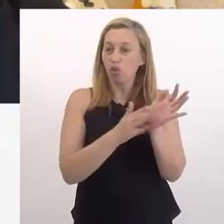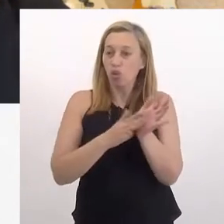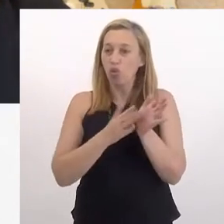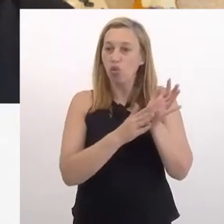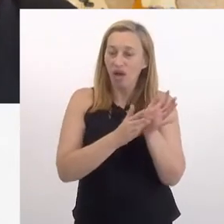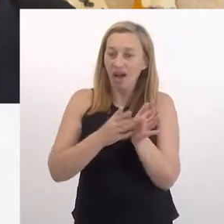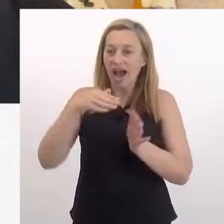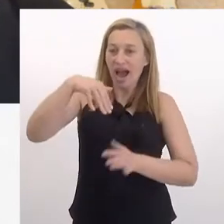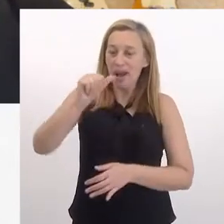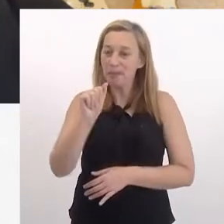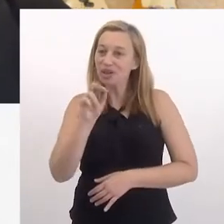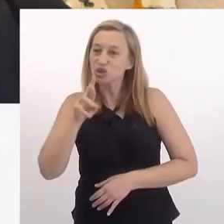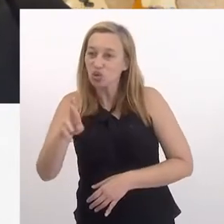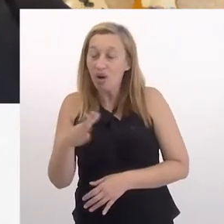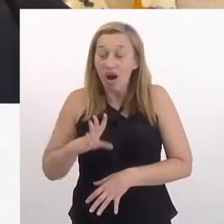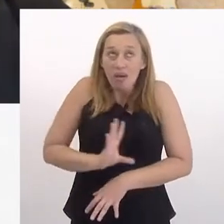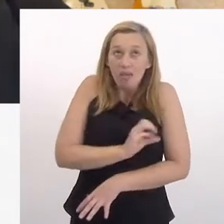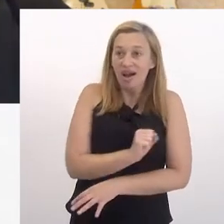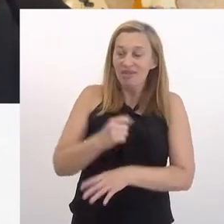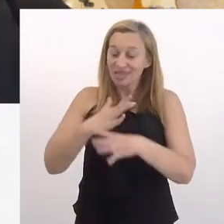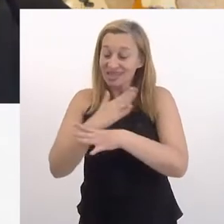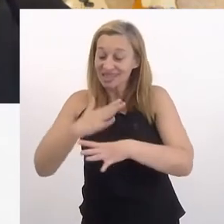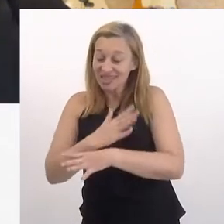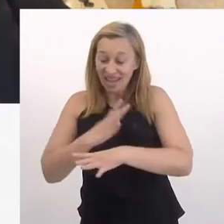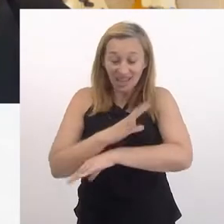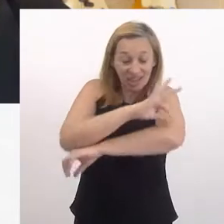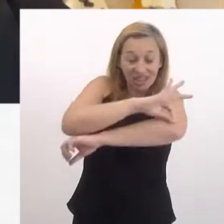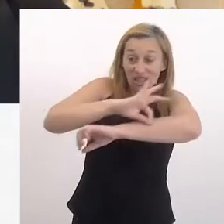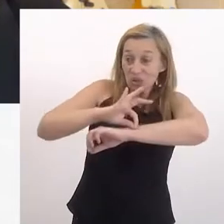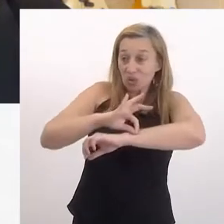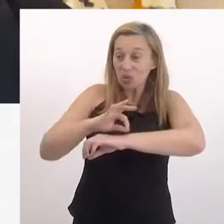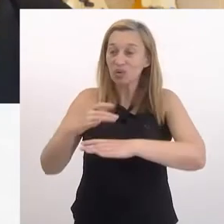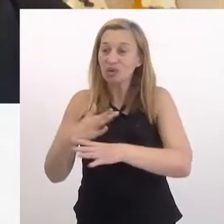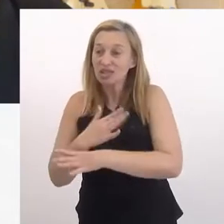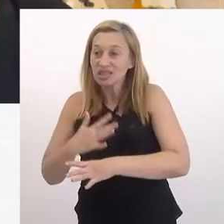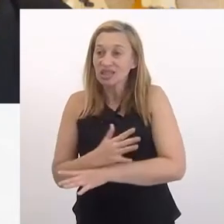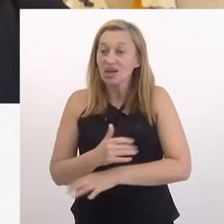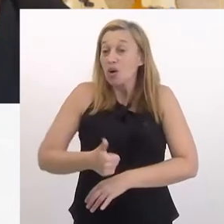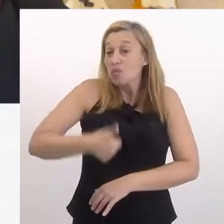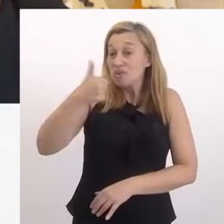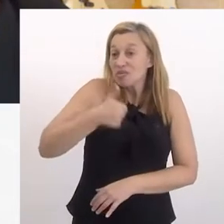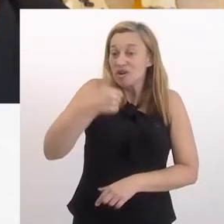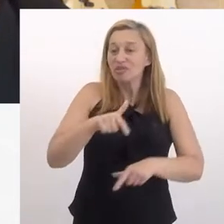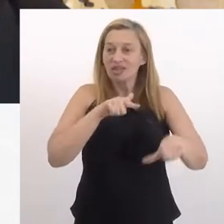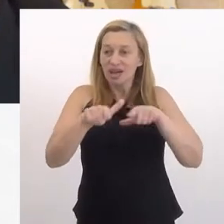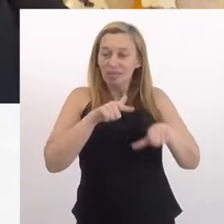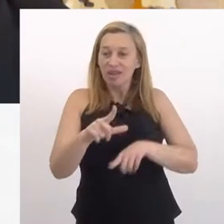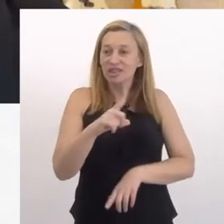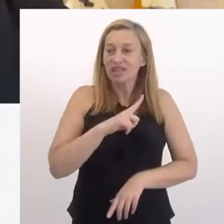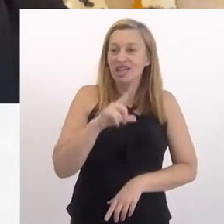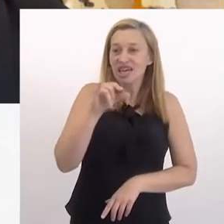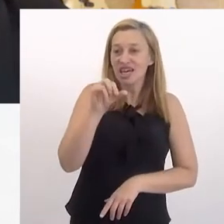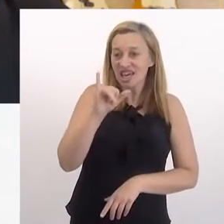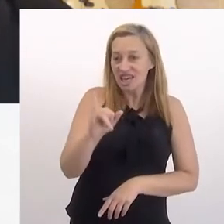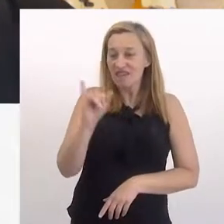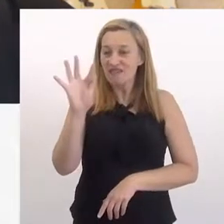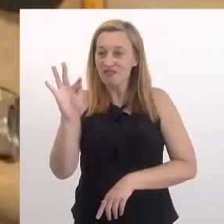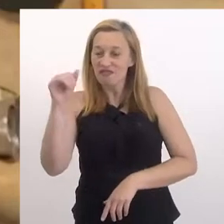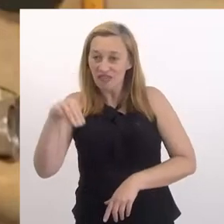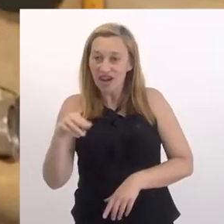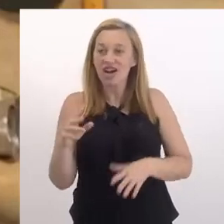amador e adorava a cidade, adorava a arquitetura e o urbanismo. Meu primeiro emprego que tive foi no IFAM,